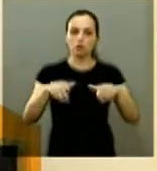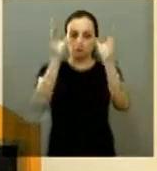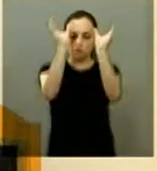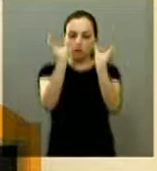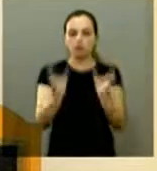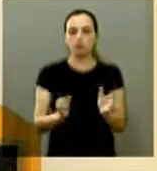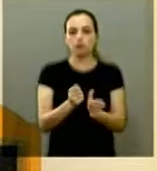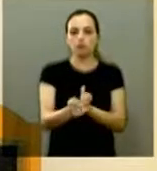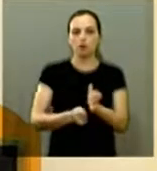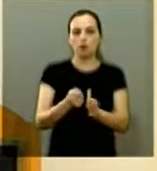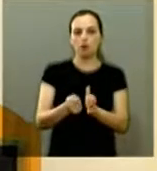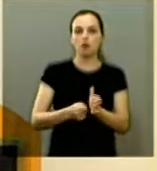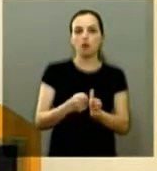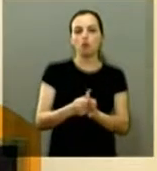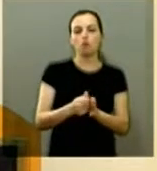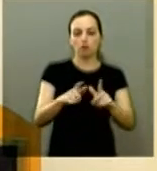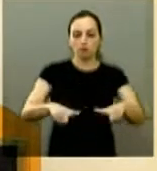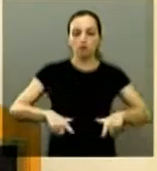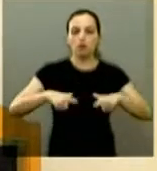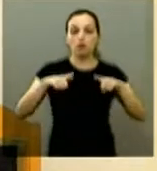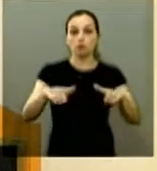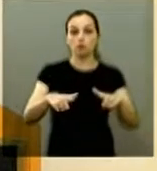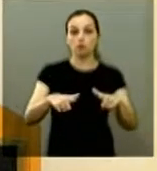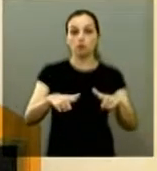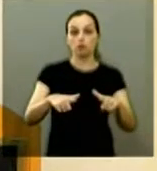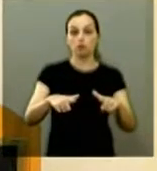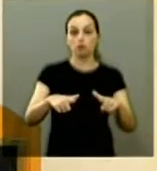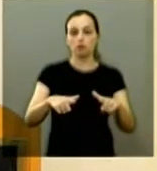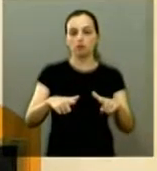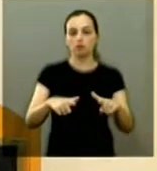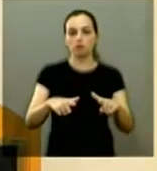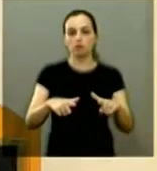e com o títulos do Benemérito ao doutor Walter Cury